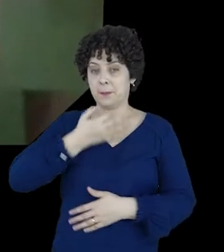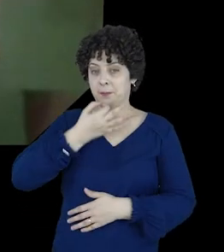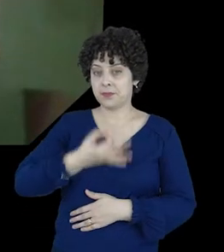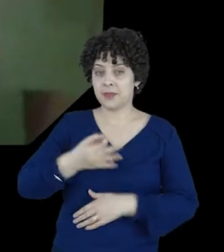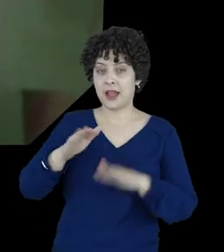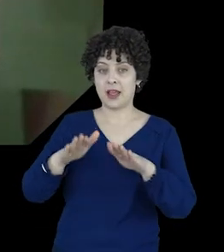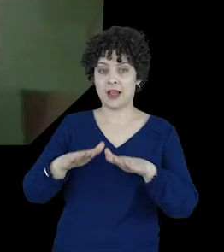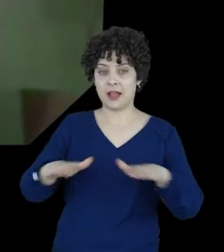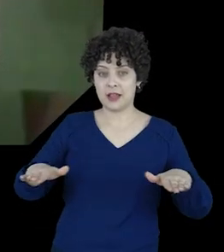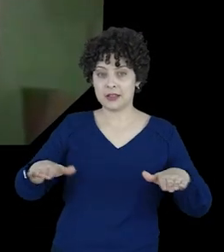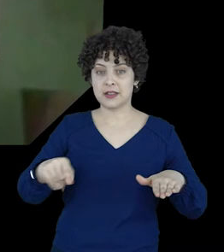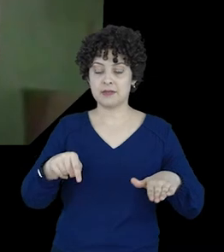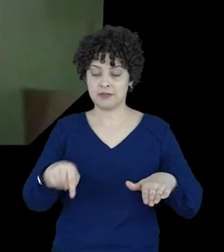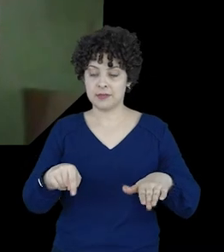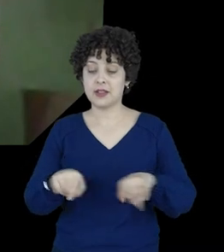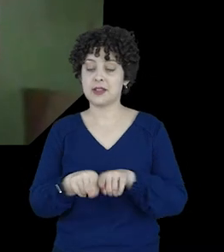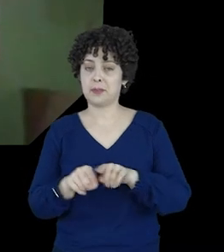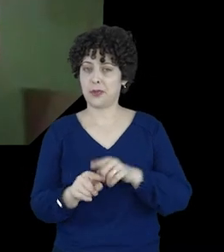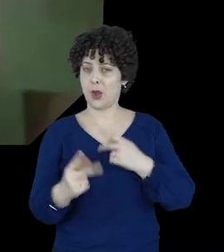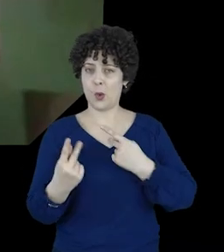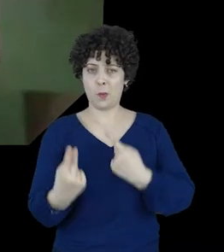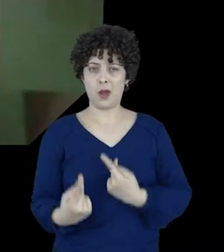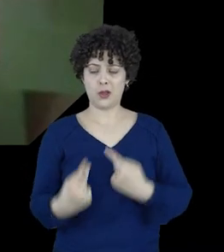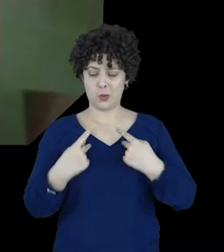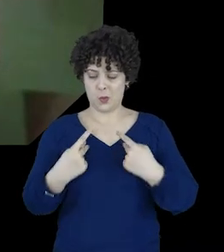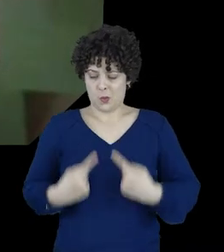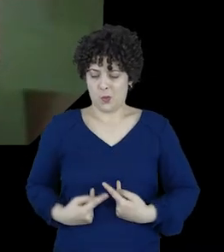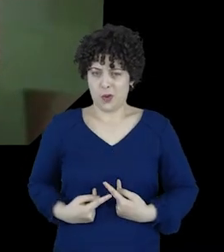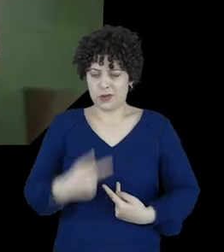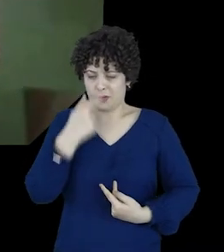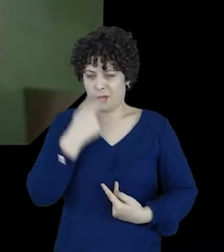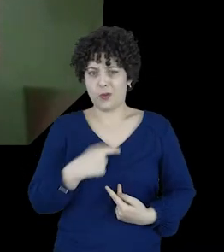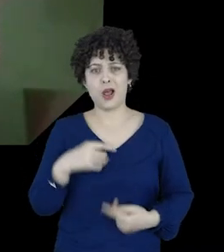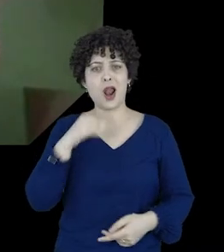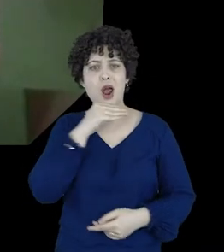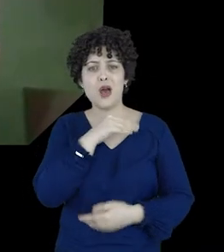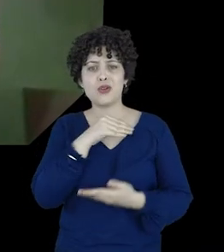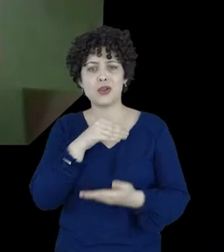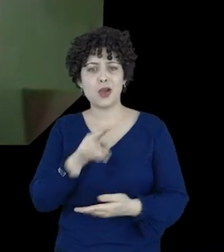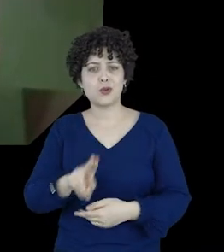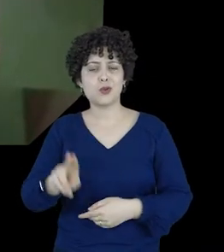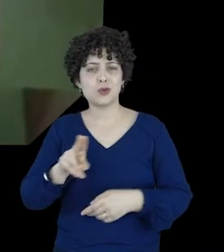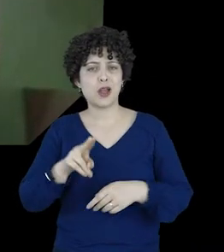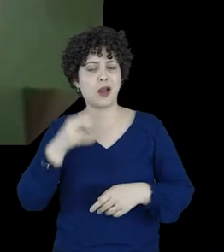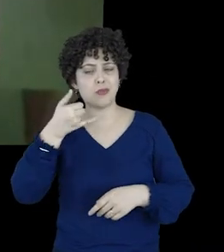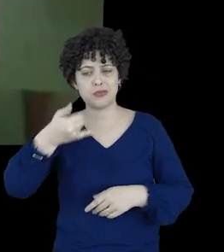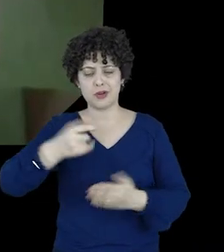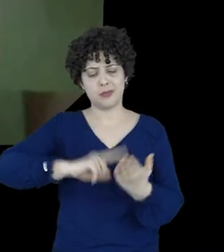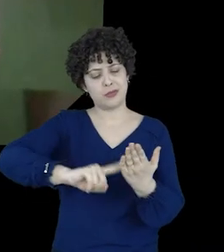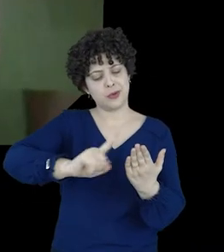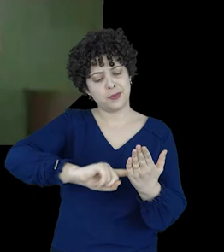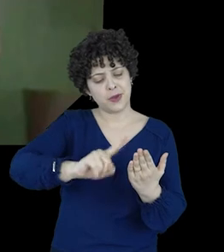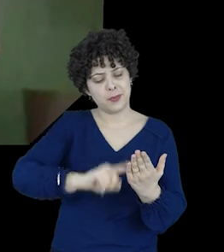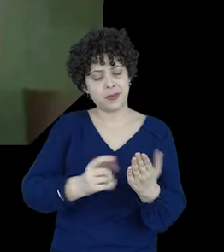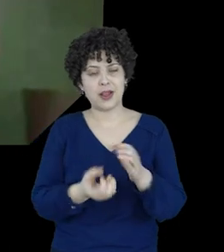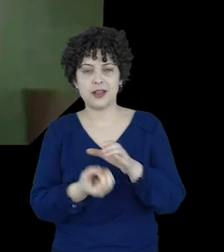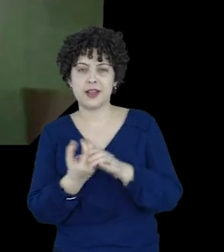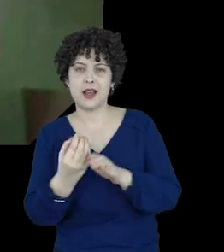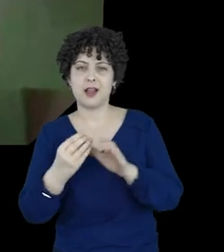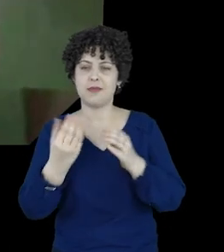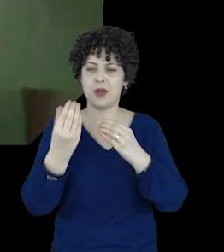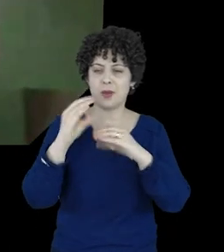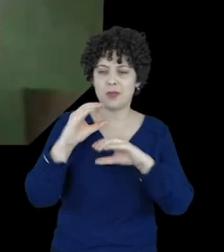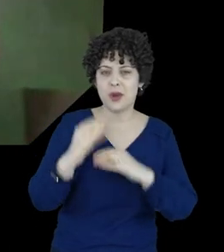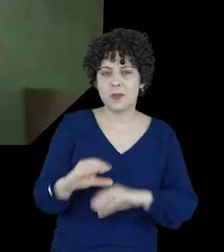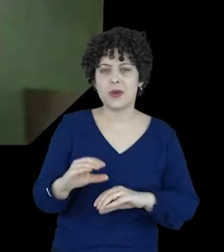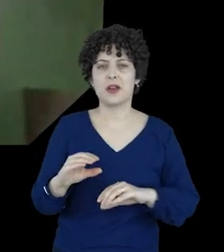para mim, como crianças também são seres humanos, é claro que elas vão utilizar seus aparelhos, vão criar conteúdo,